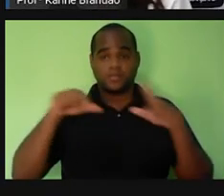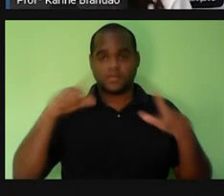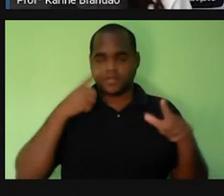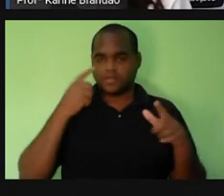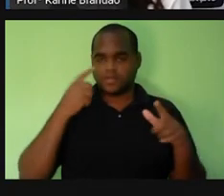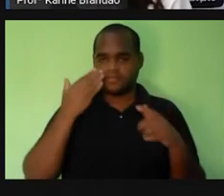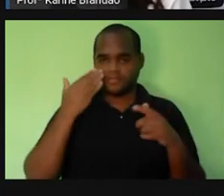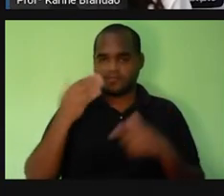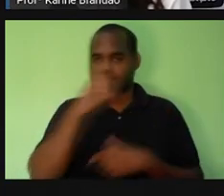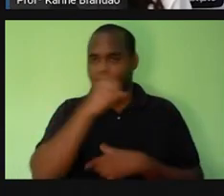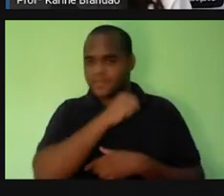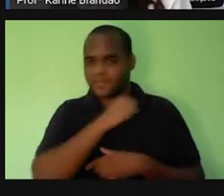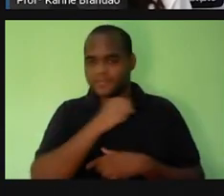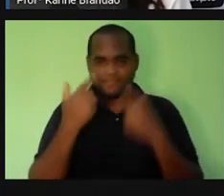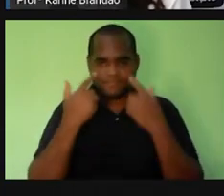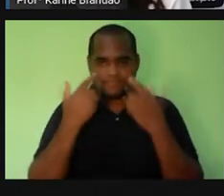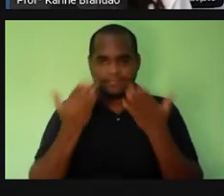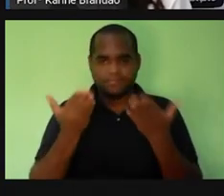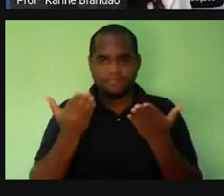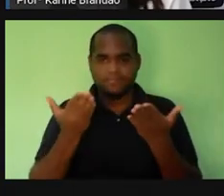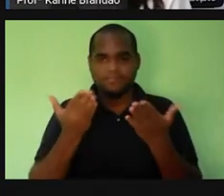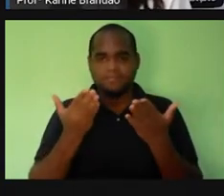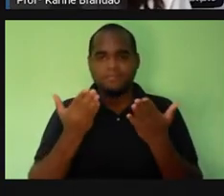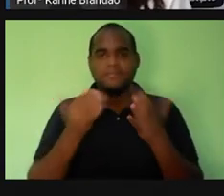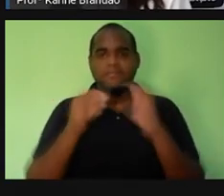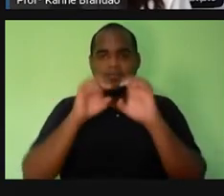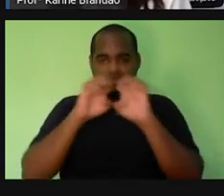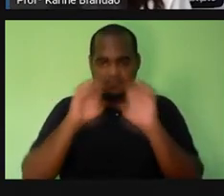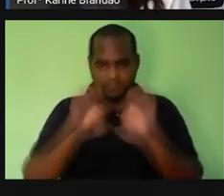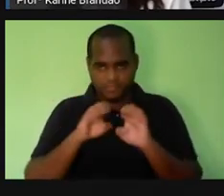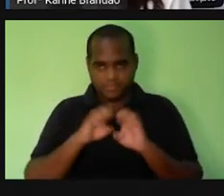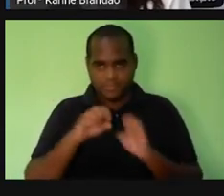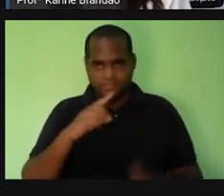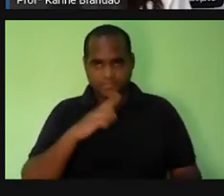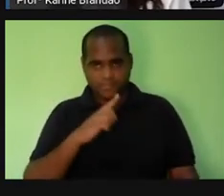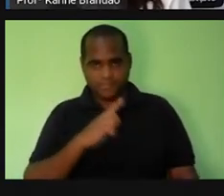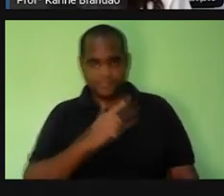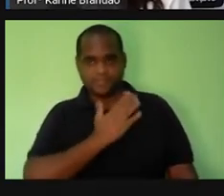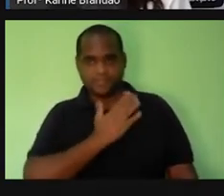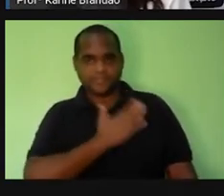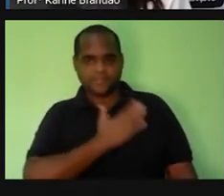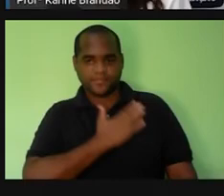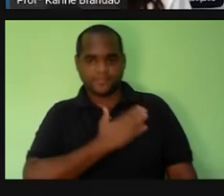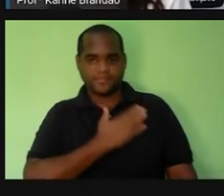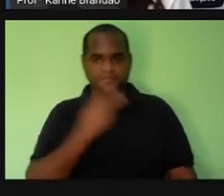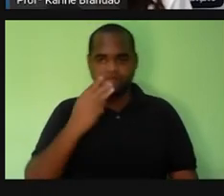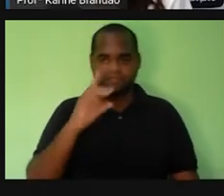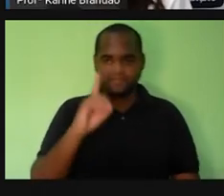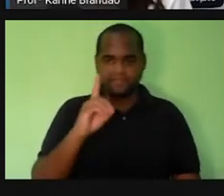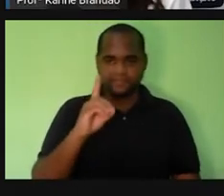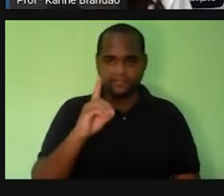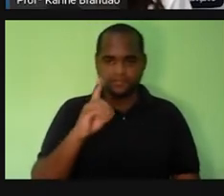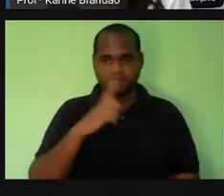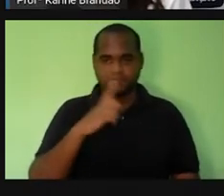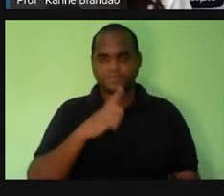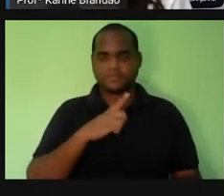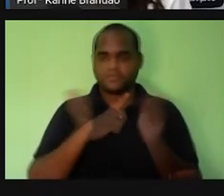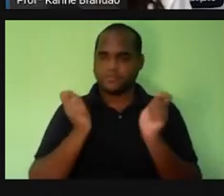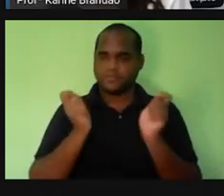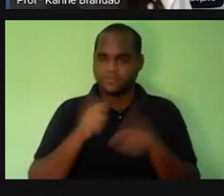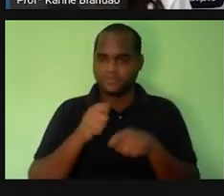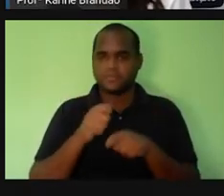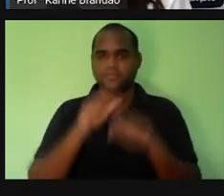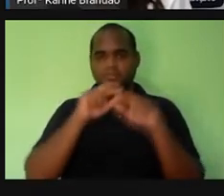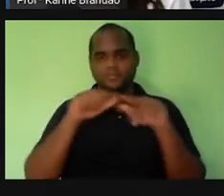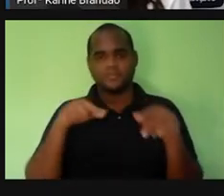rapidamente certo? Só uma estrutura então a gente pode ver por exemplo em 3D o coração e a gente pode ver todas